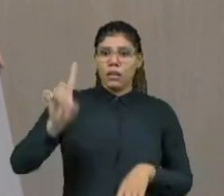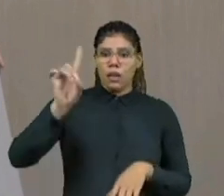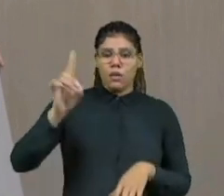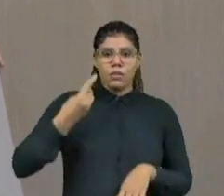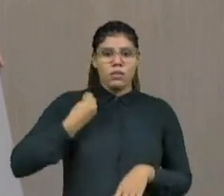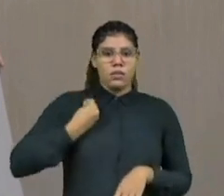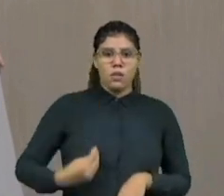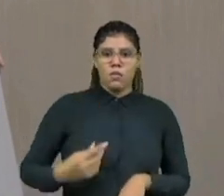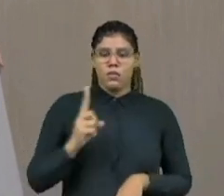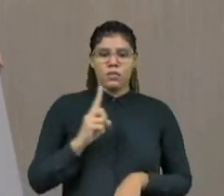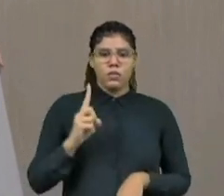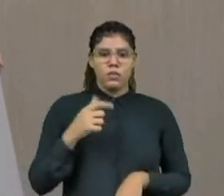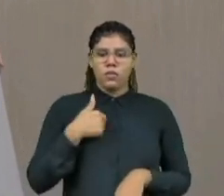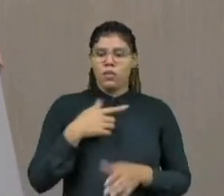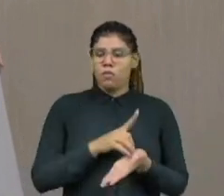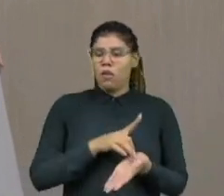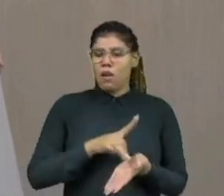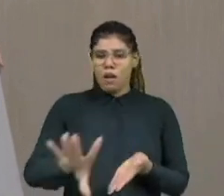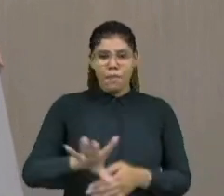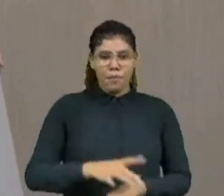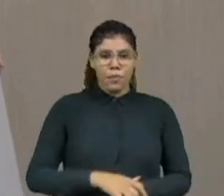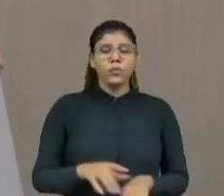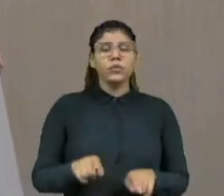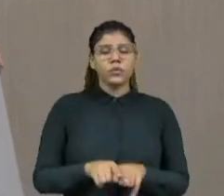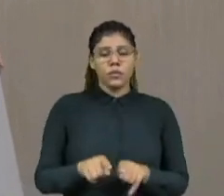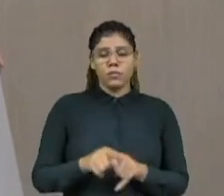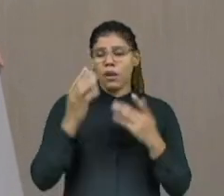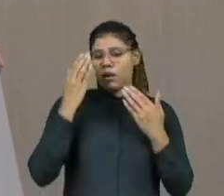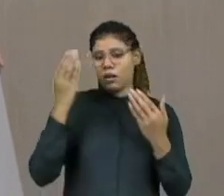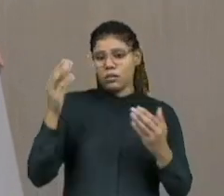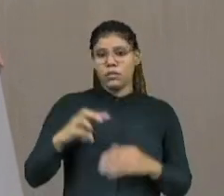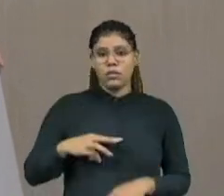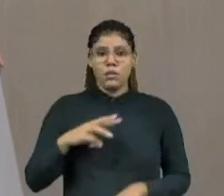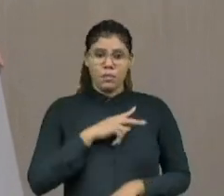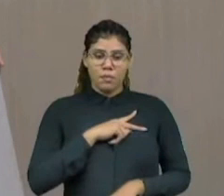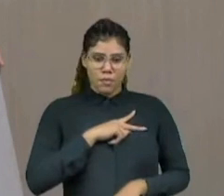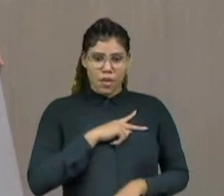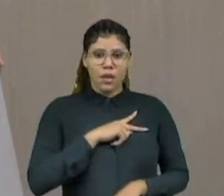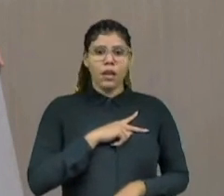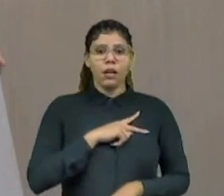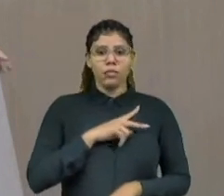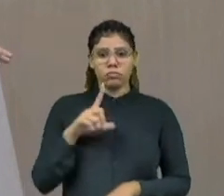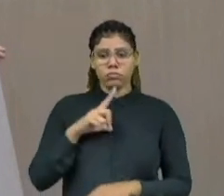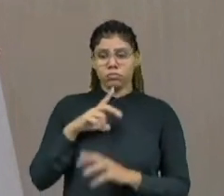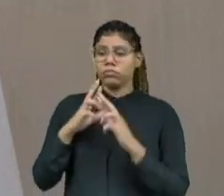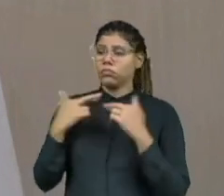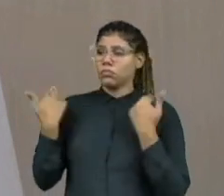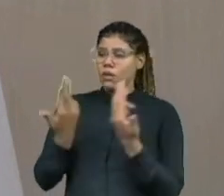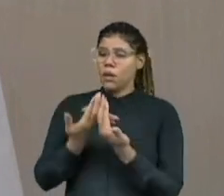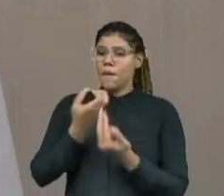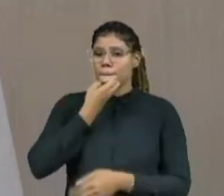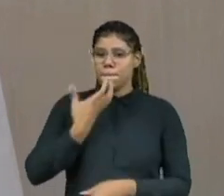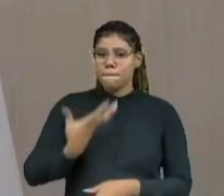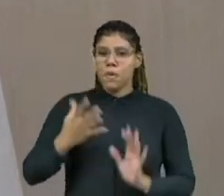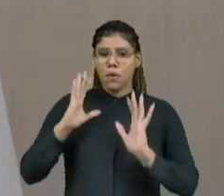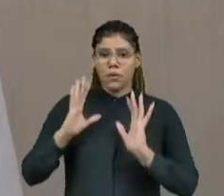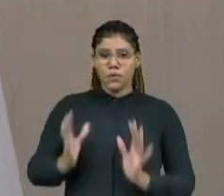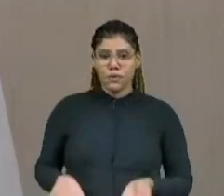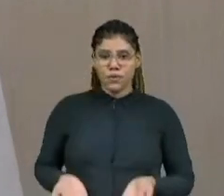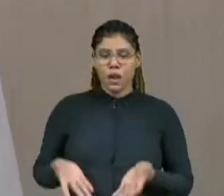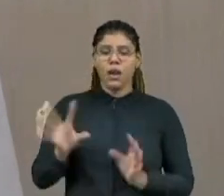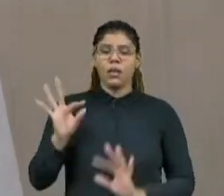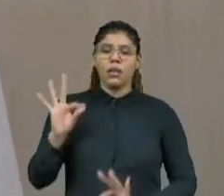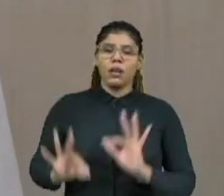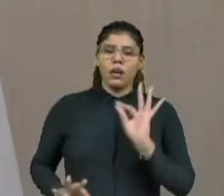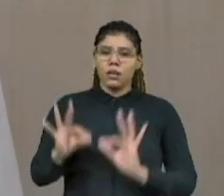Então, fica aqui o meu repúdio e a minha gratidão ao Ministério Público, que nos recebeu muito bem, e já a solicitação estou fazendo